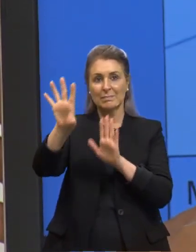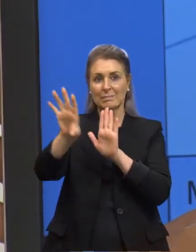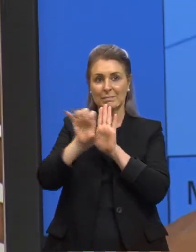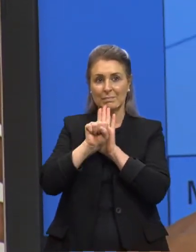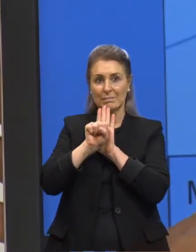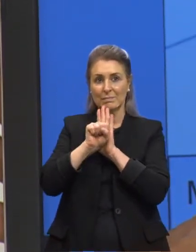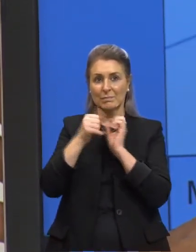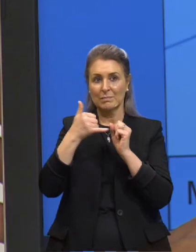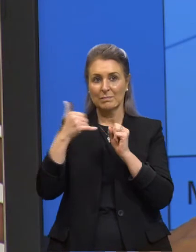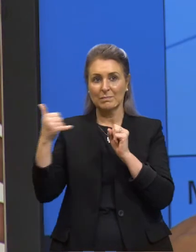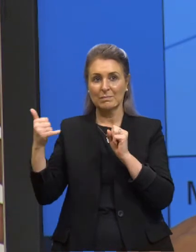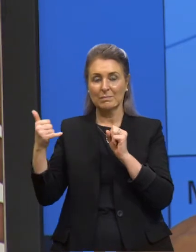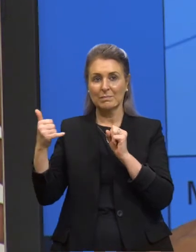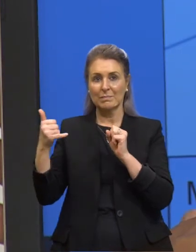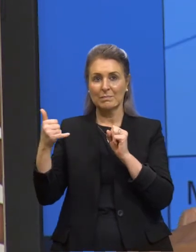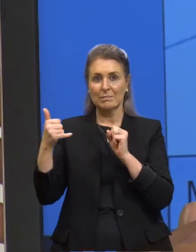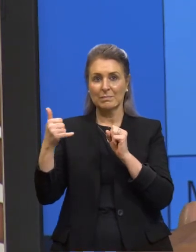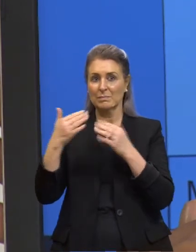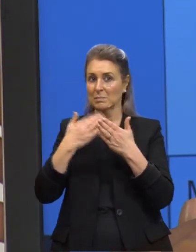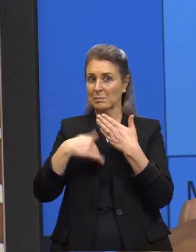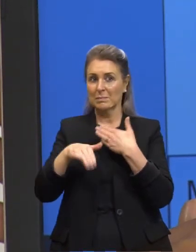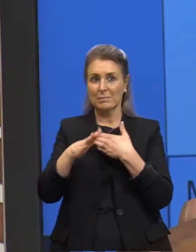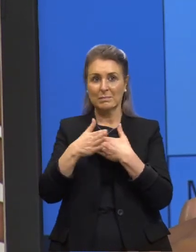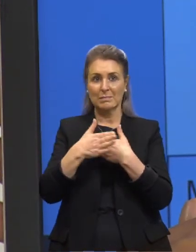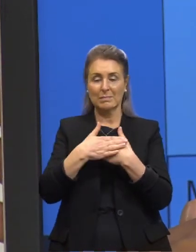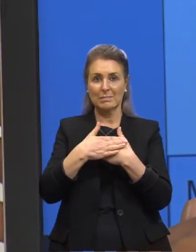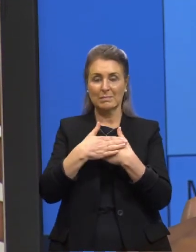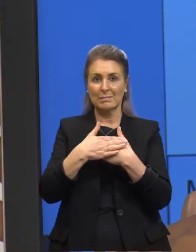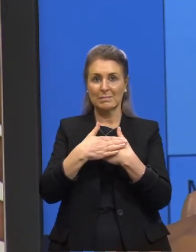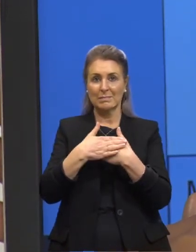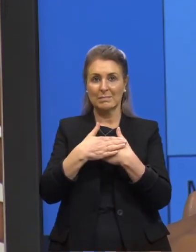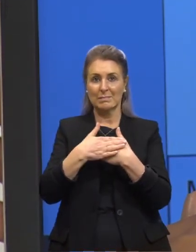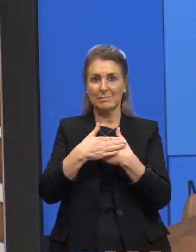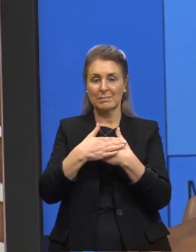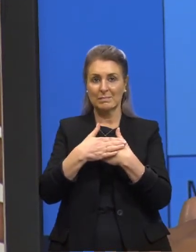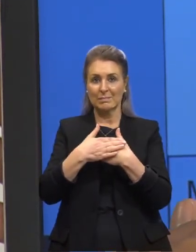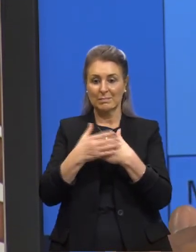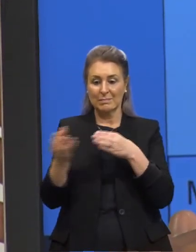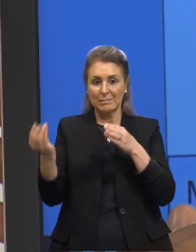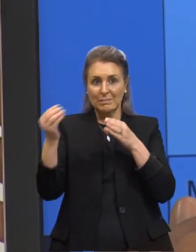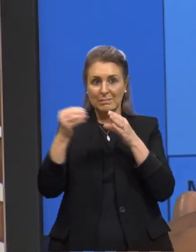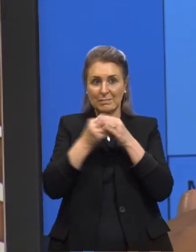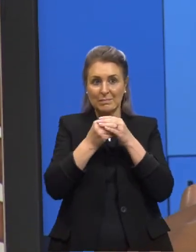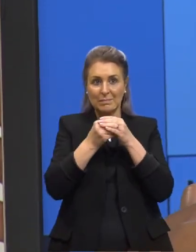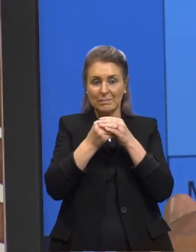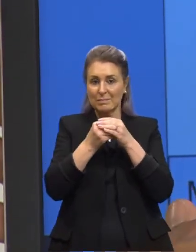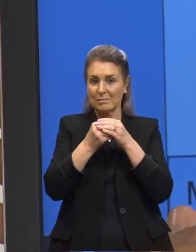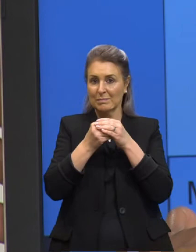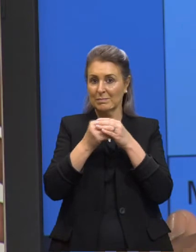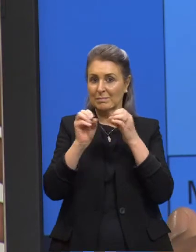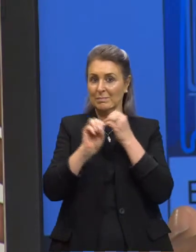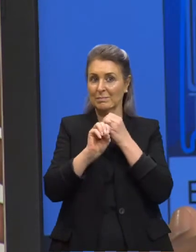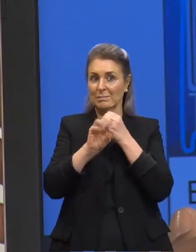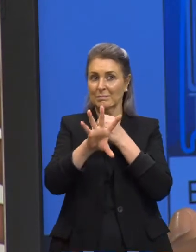energia totalmente e ela ficaria confinada lá dentro, ela não refletiria.